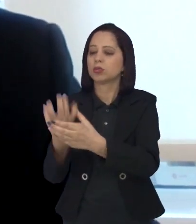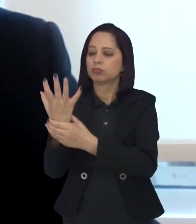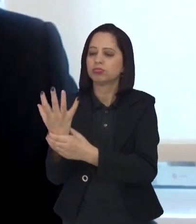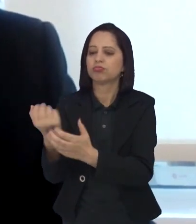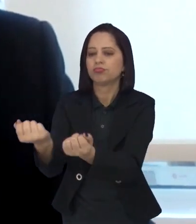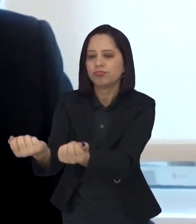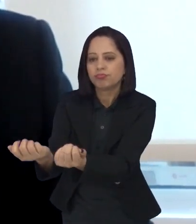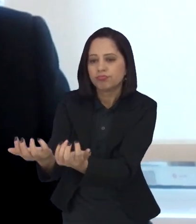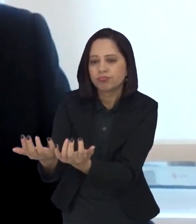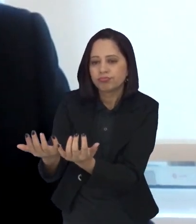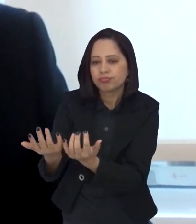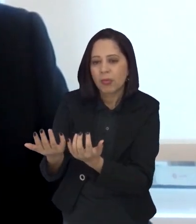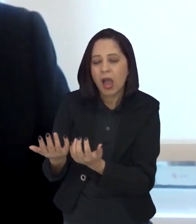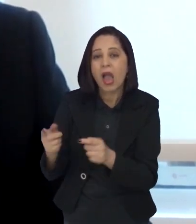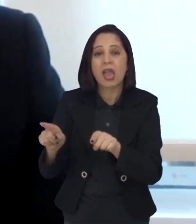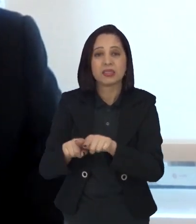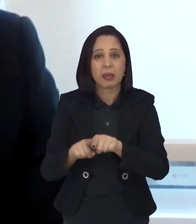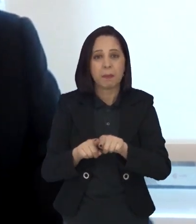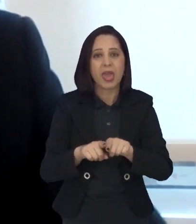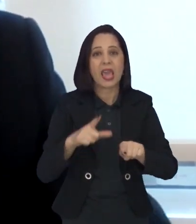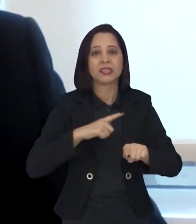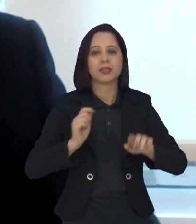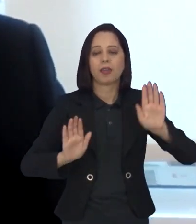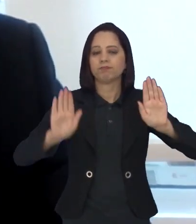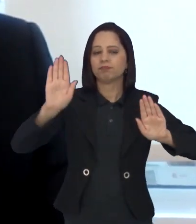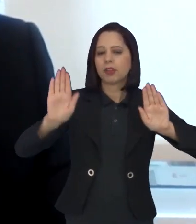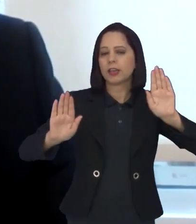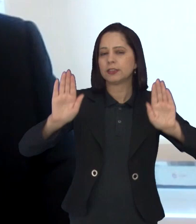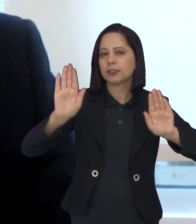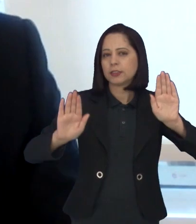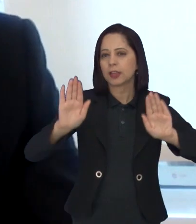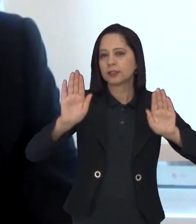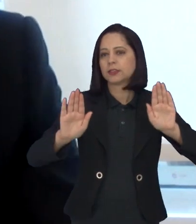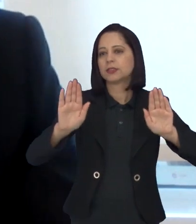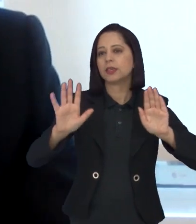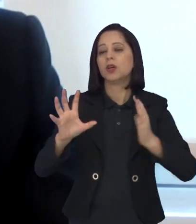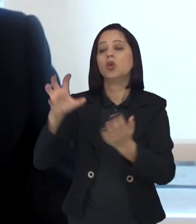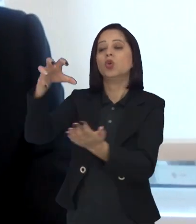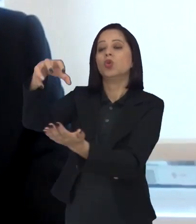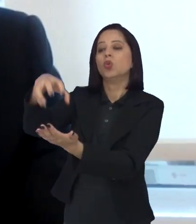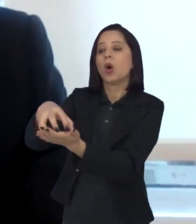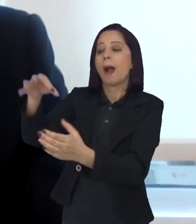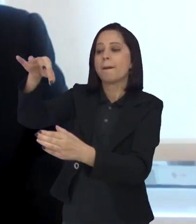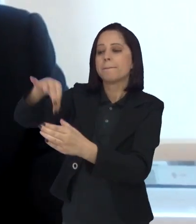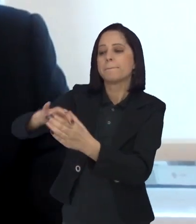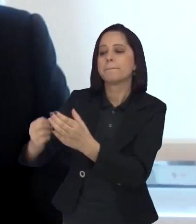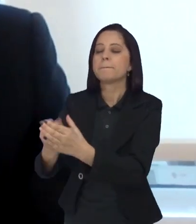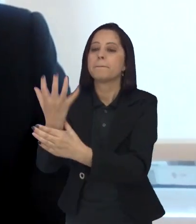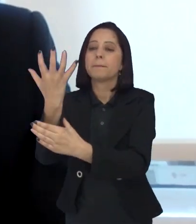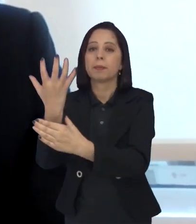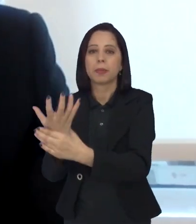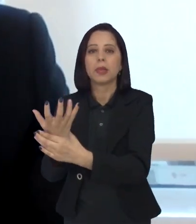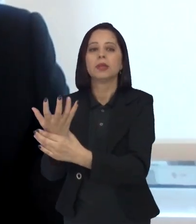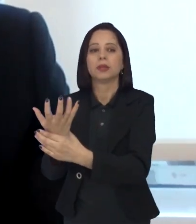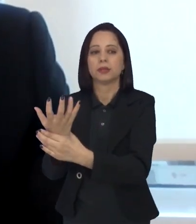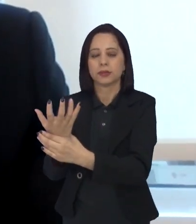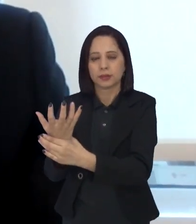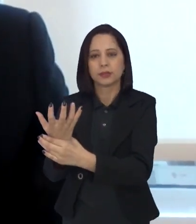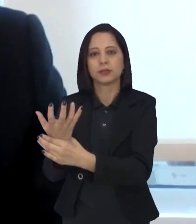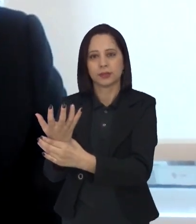em breve, de licitação para a produção do medicamento em território nacional, isso deve